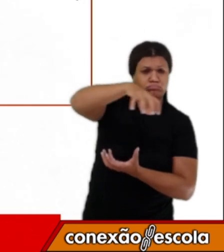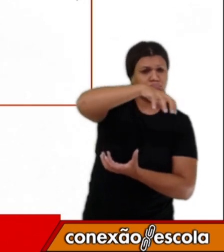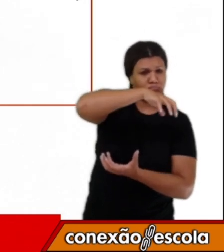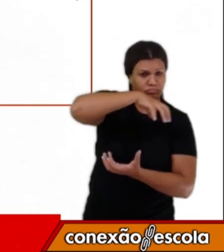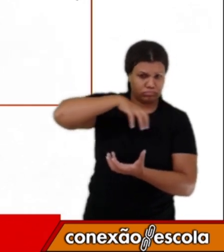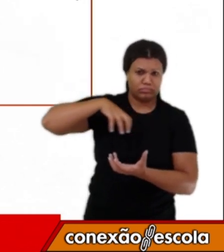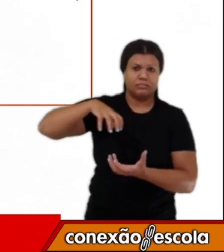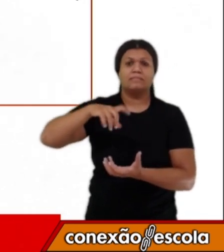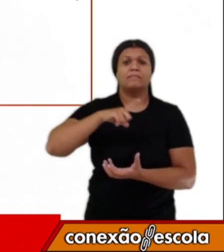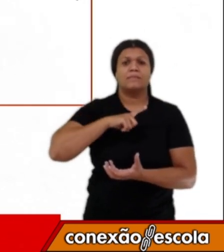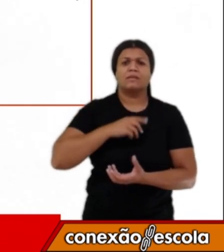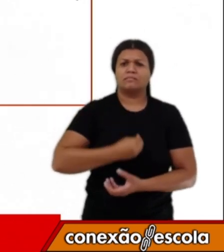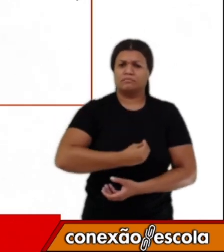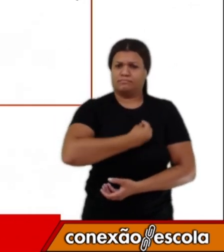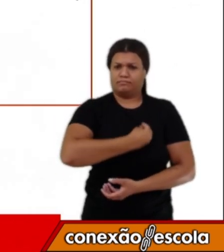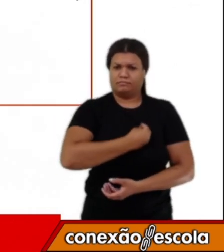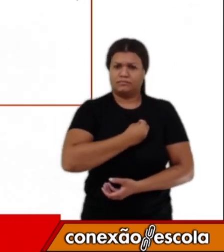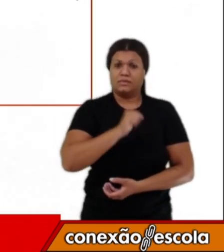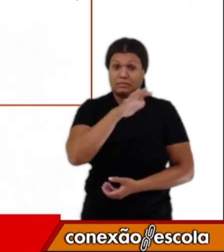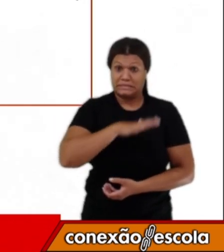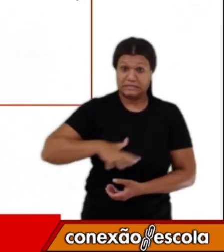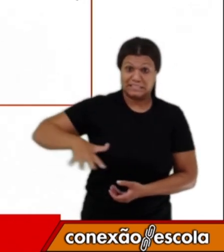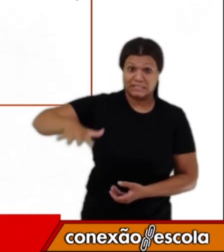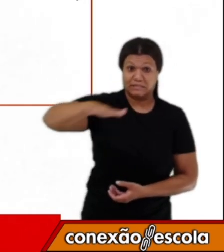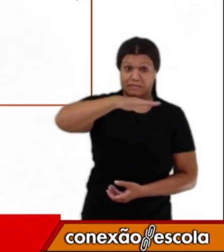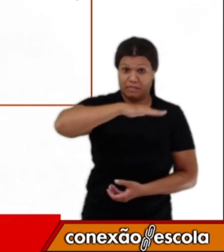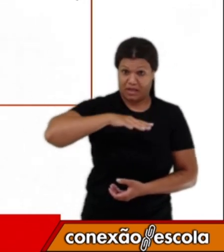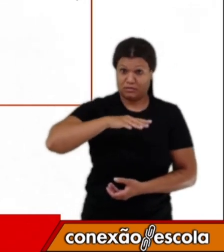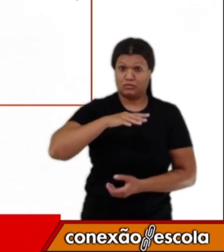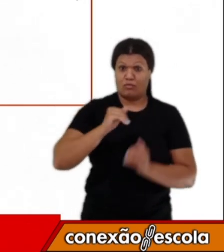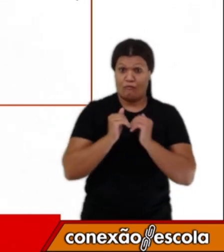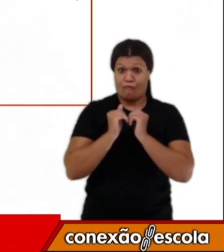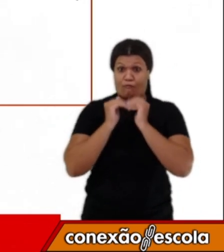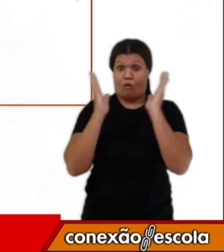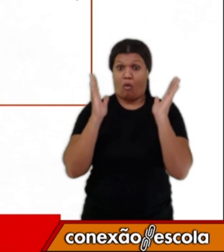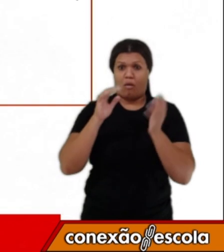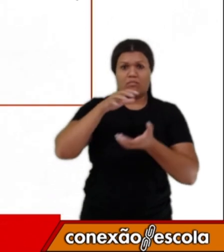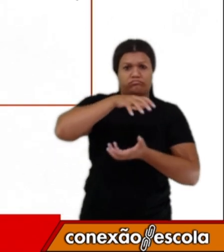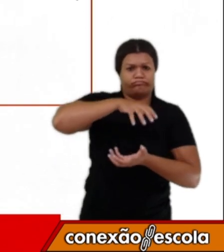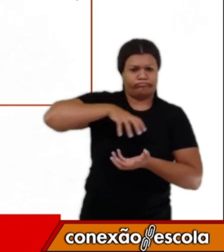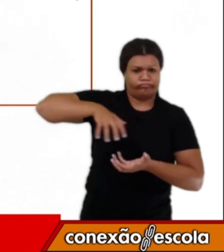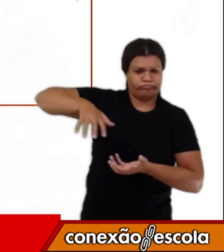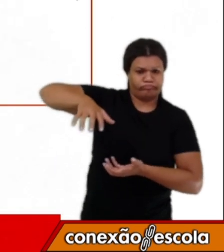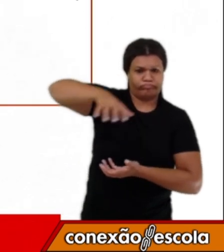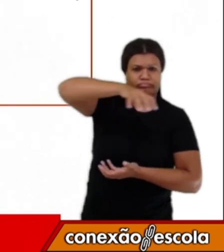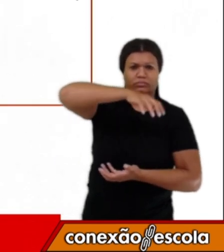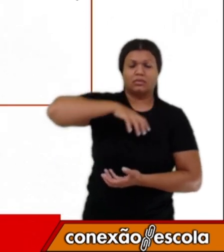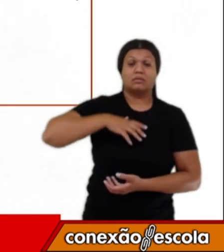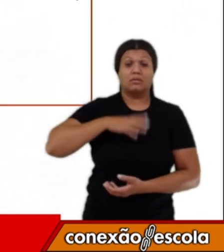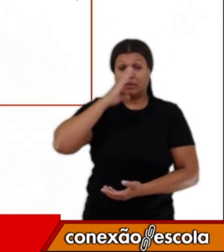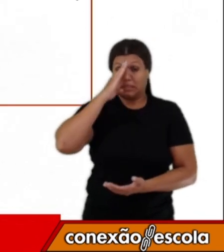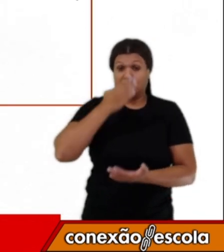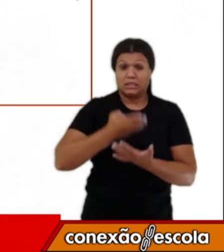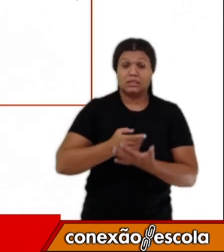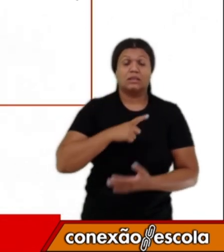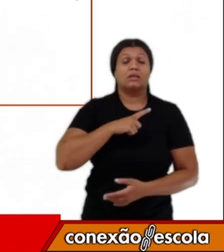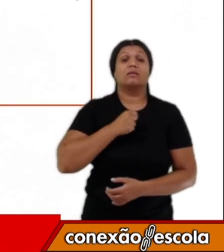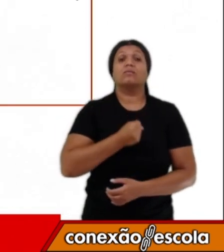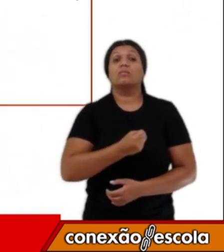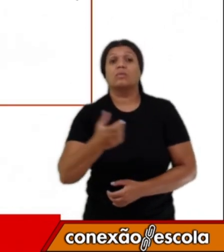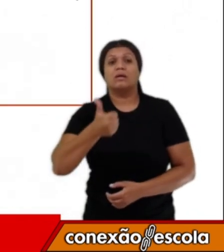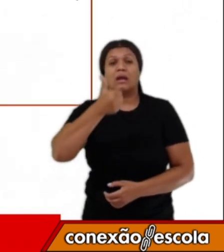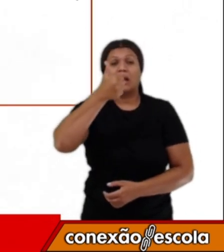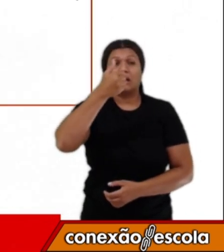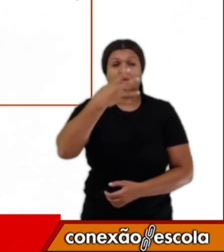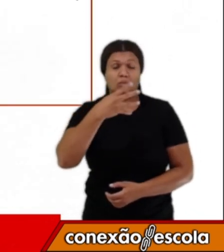espaço cósmico. Meus queridos, acreditamos que o Universo exista há 14 bilhões de anos